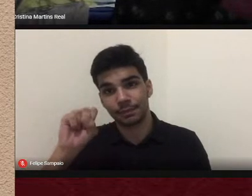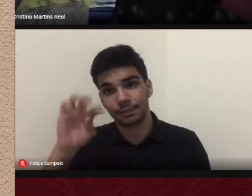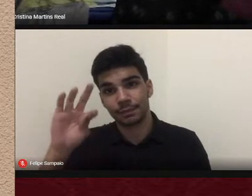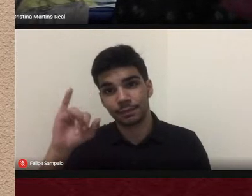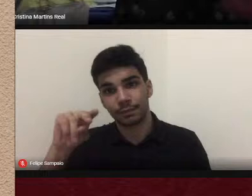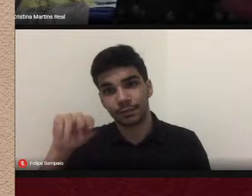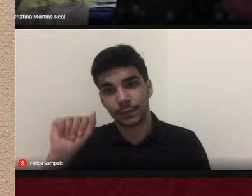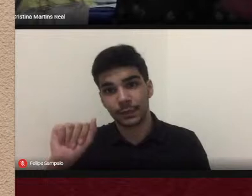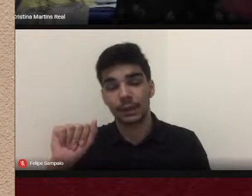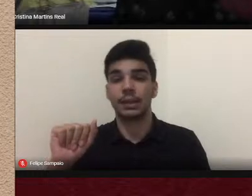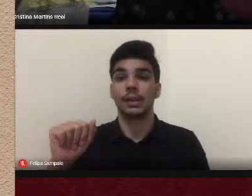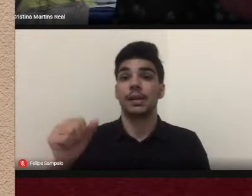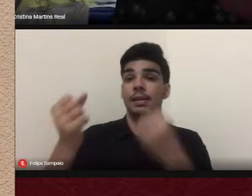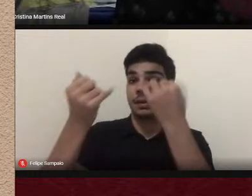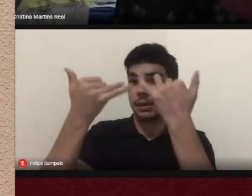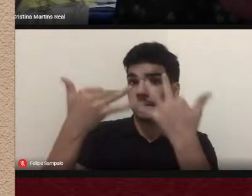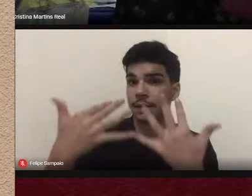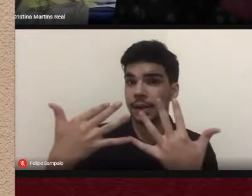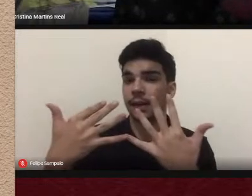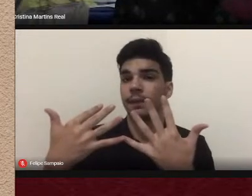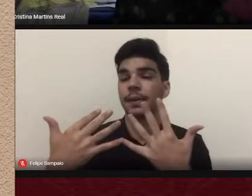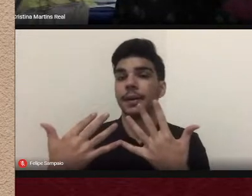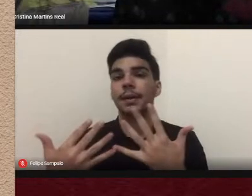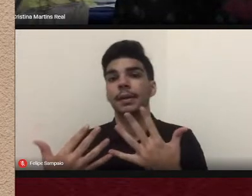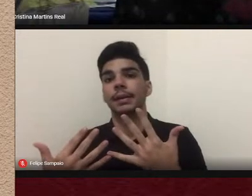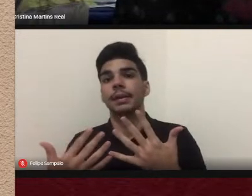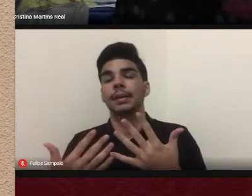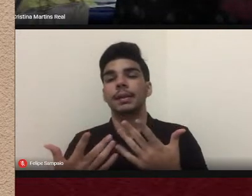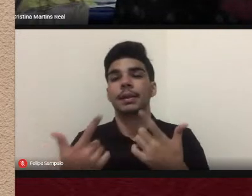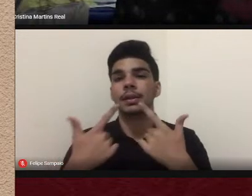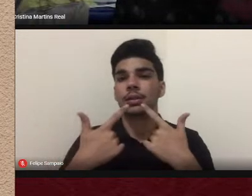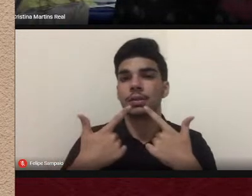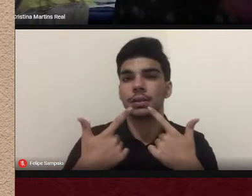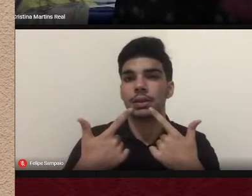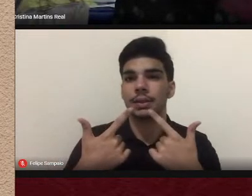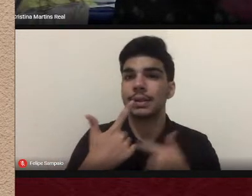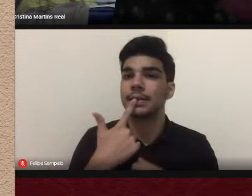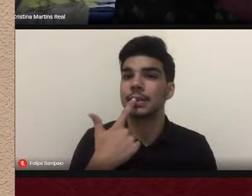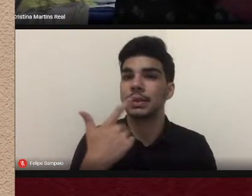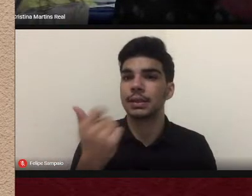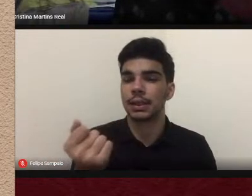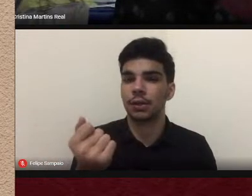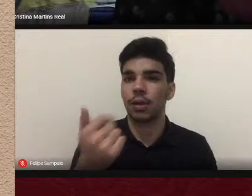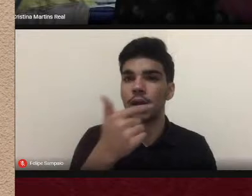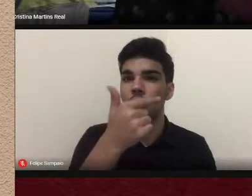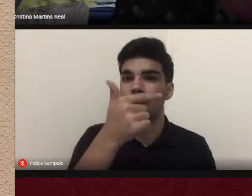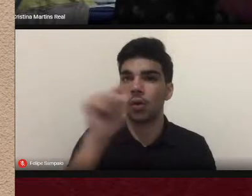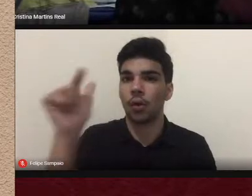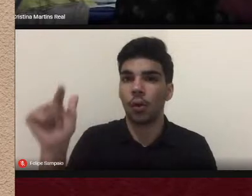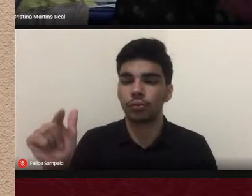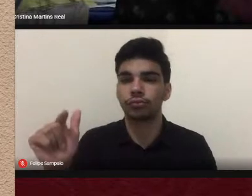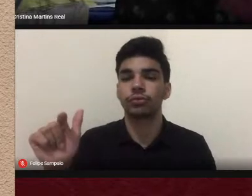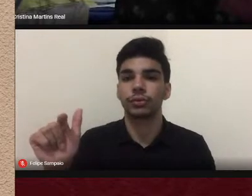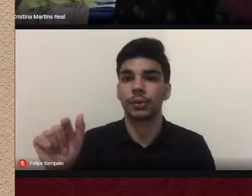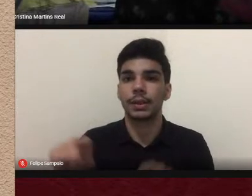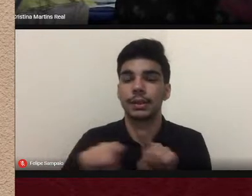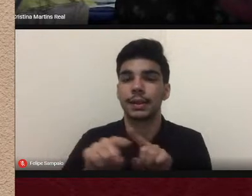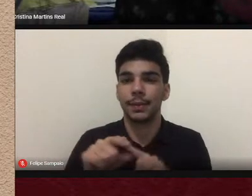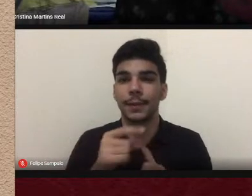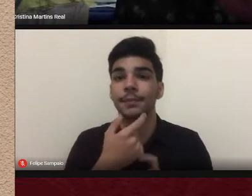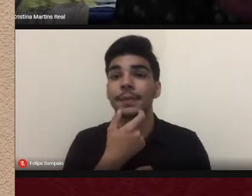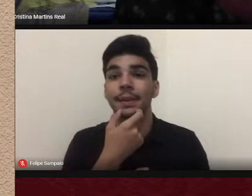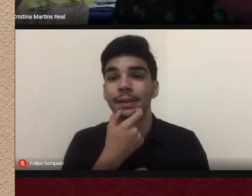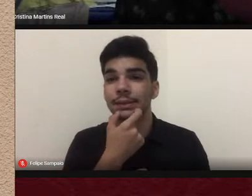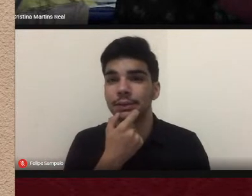dos programas de aquisição de língua estrangeira e os efeitos na UFGD. O inglês sem fronteira e o idioma